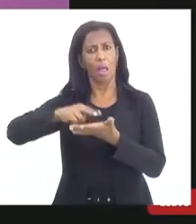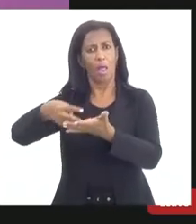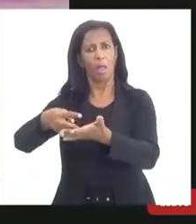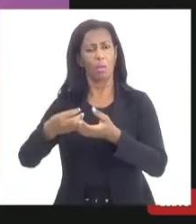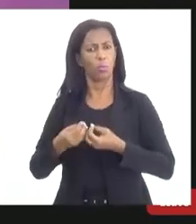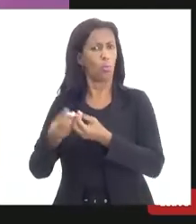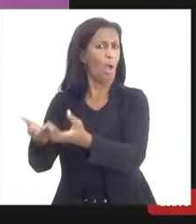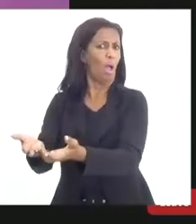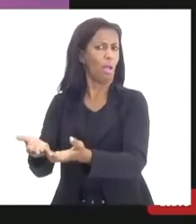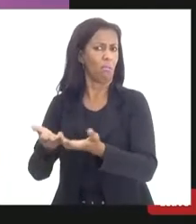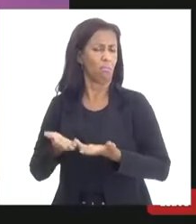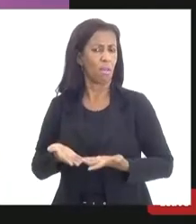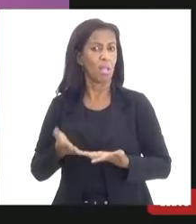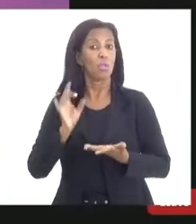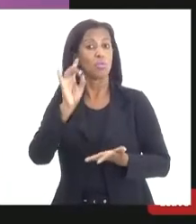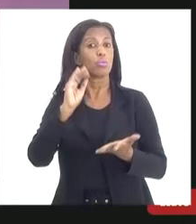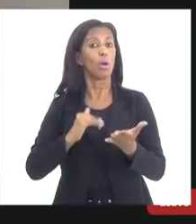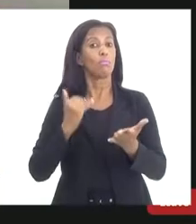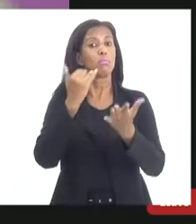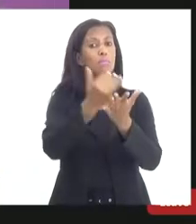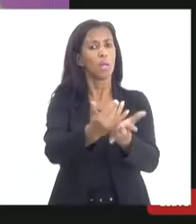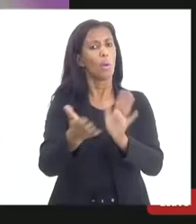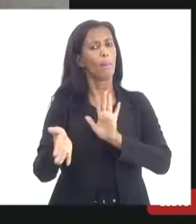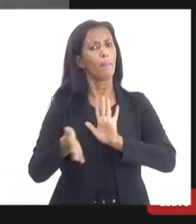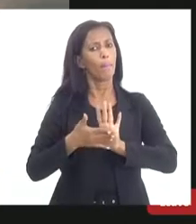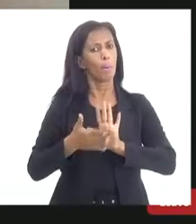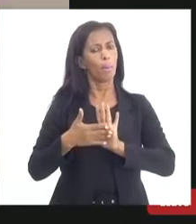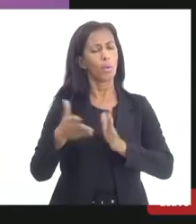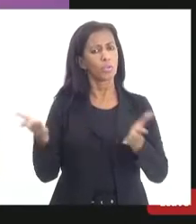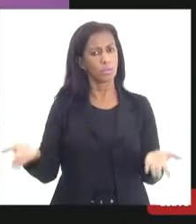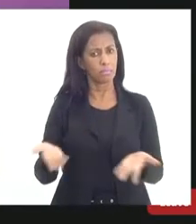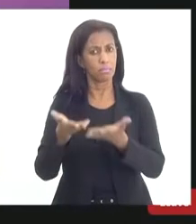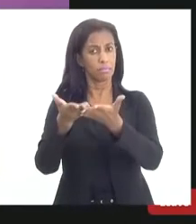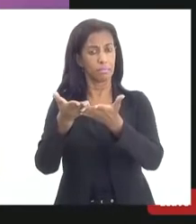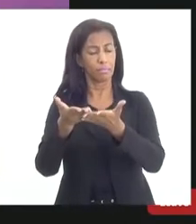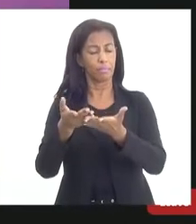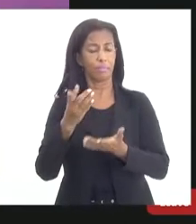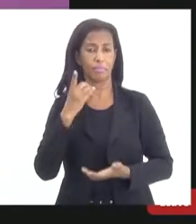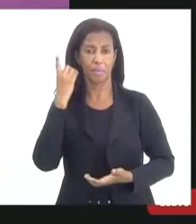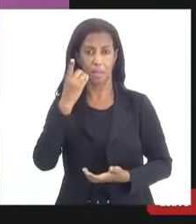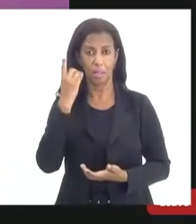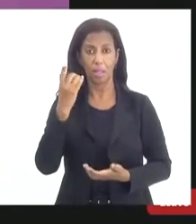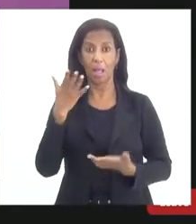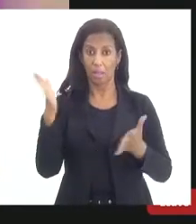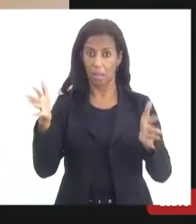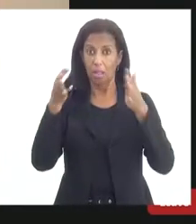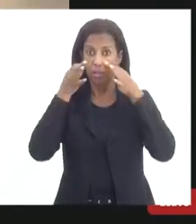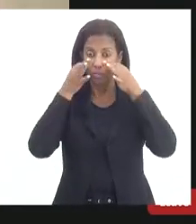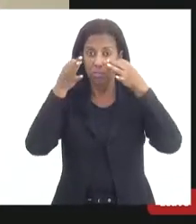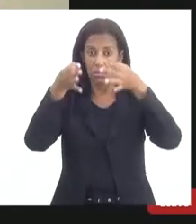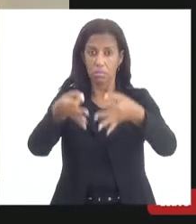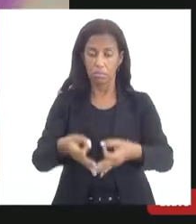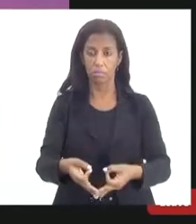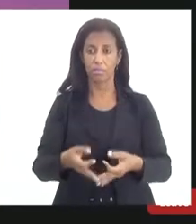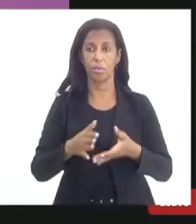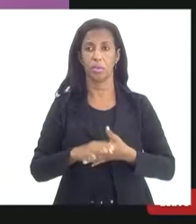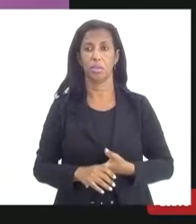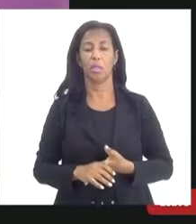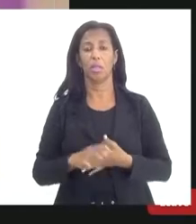acrescentaria uma proposta que que vossa excelência até chamou atenção do